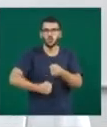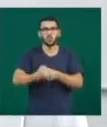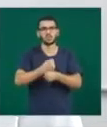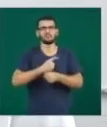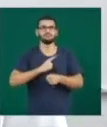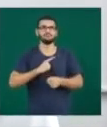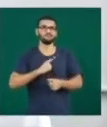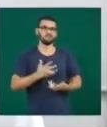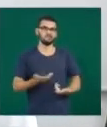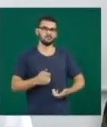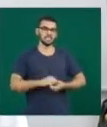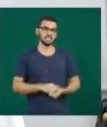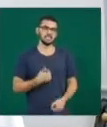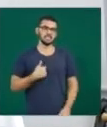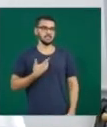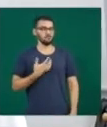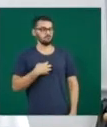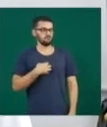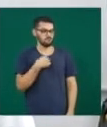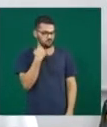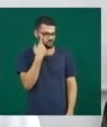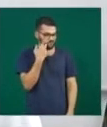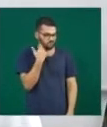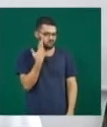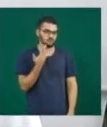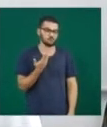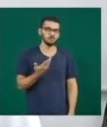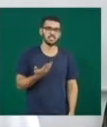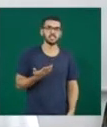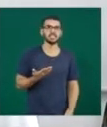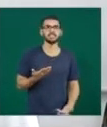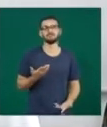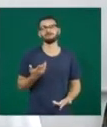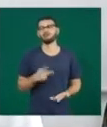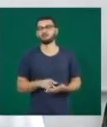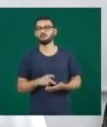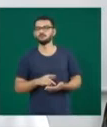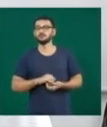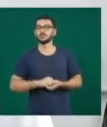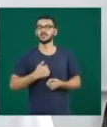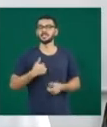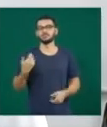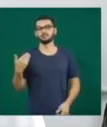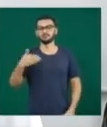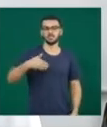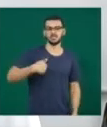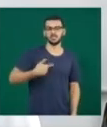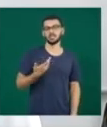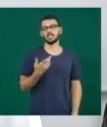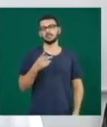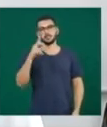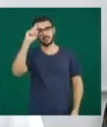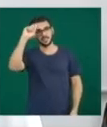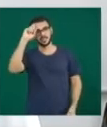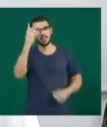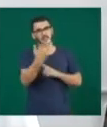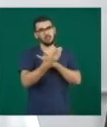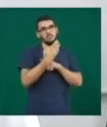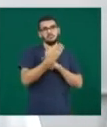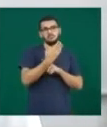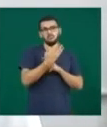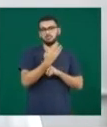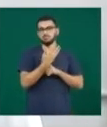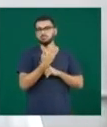constrangedor também, né? Então, é isso. Eu vim procurar ajuda porque...